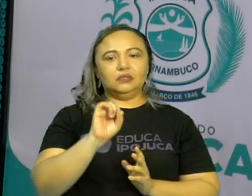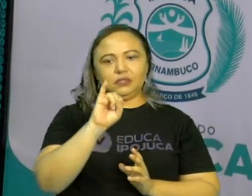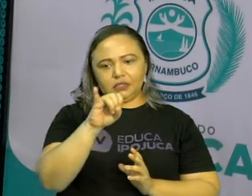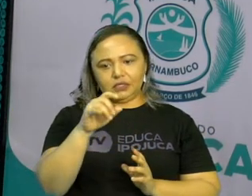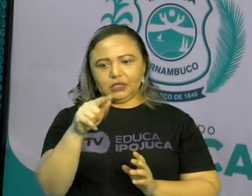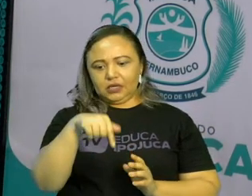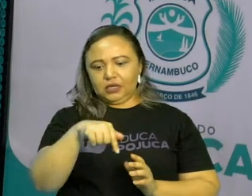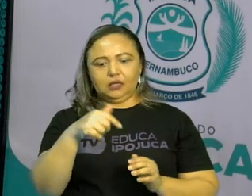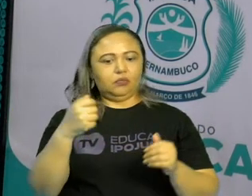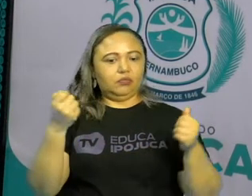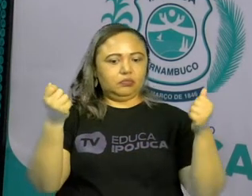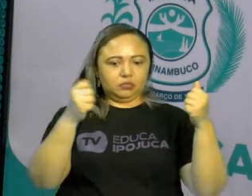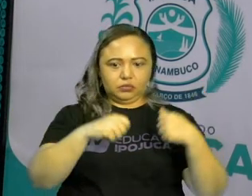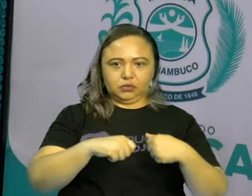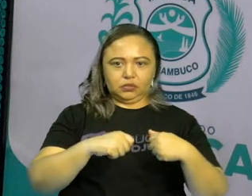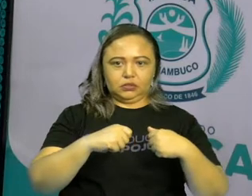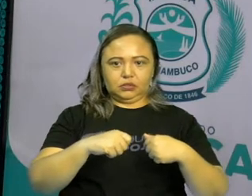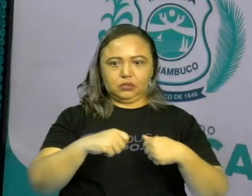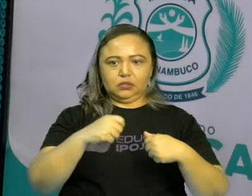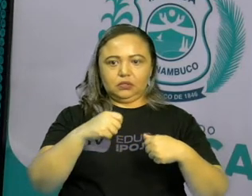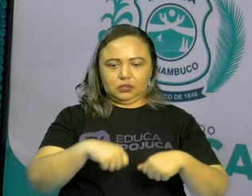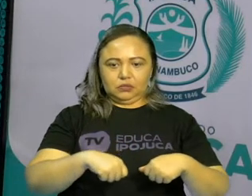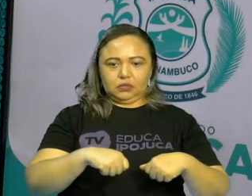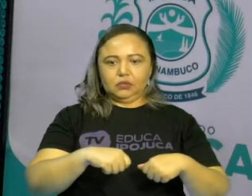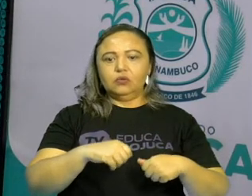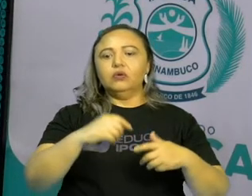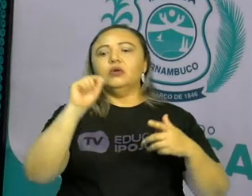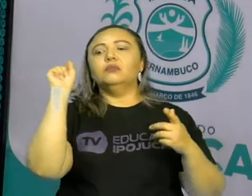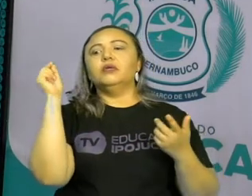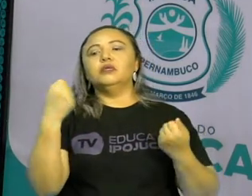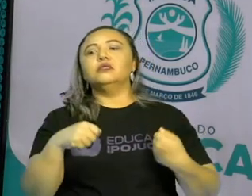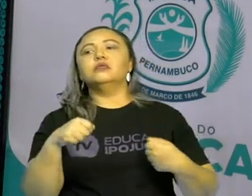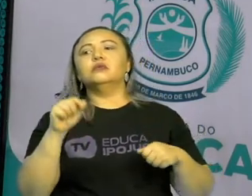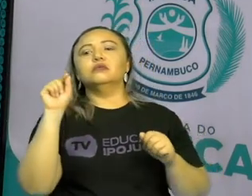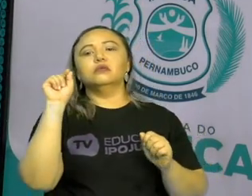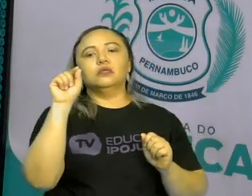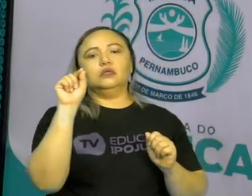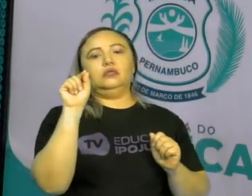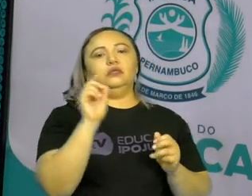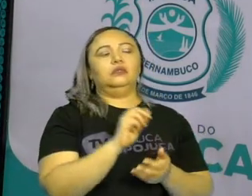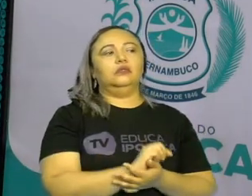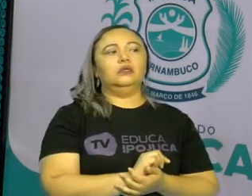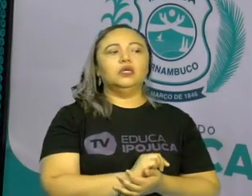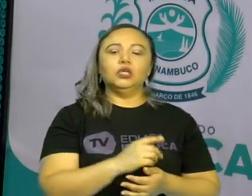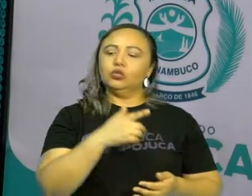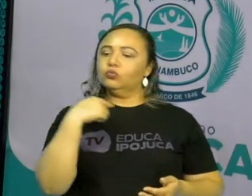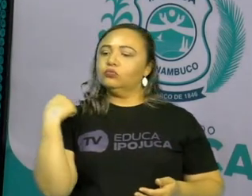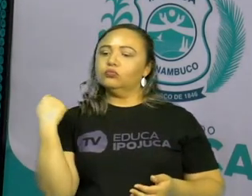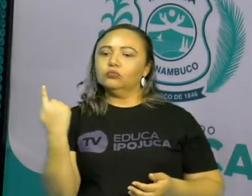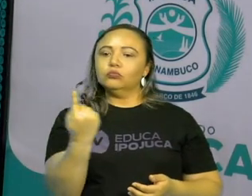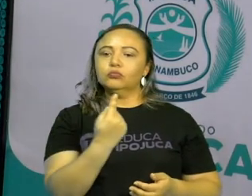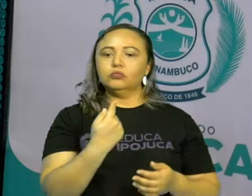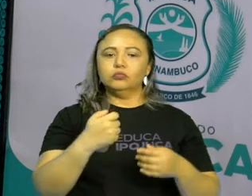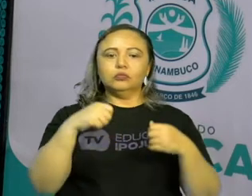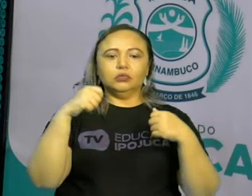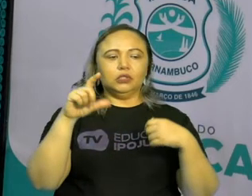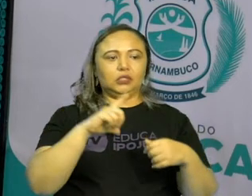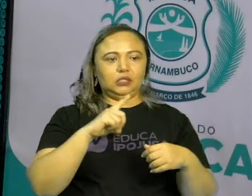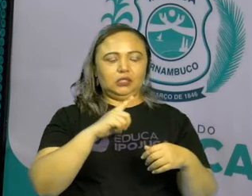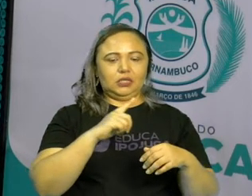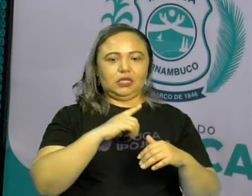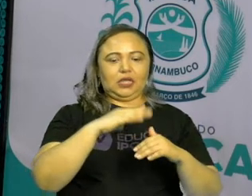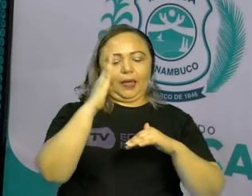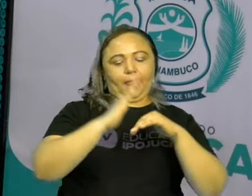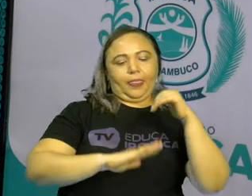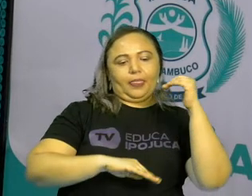inserida em cada uma de nós. Todos nós temos habilidade para desenvolver qualquer tipo de